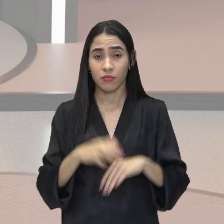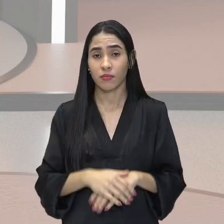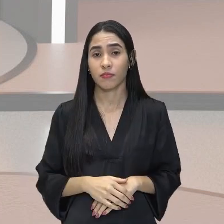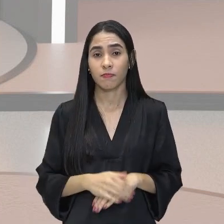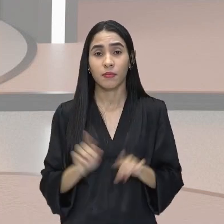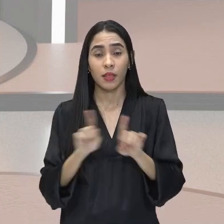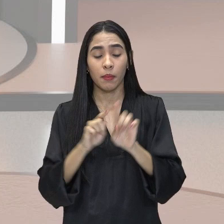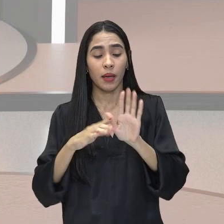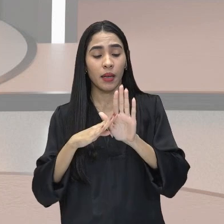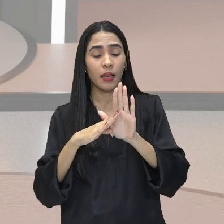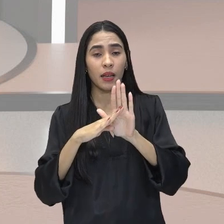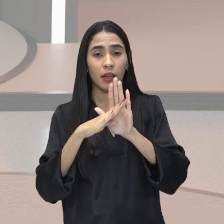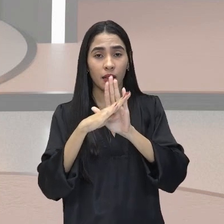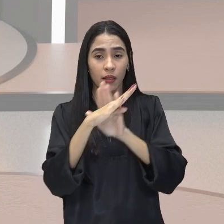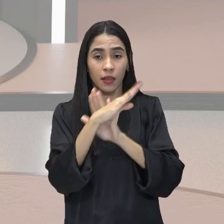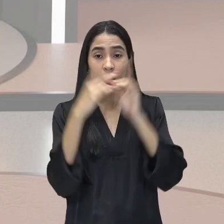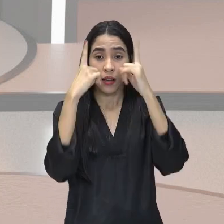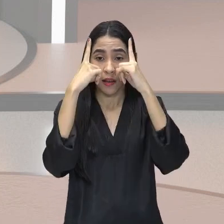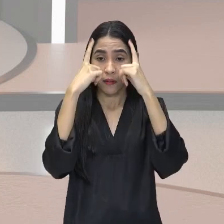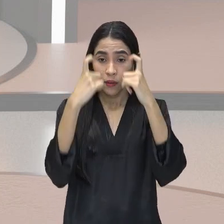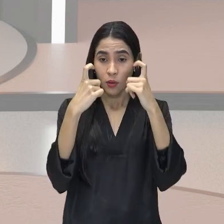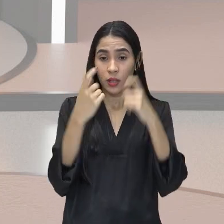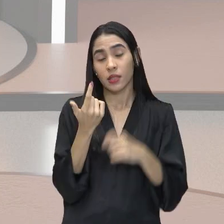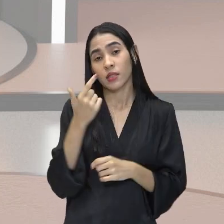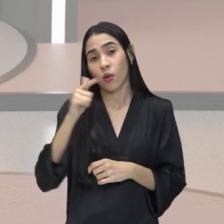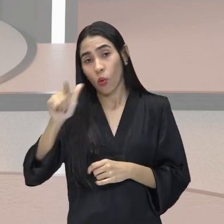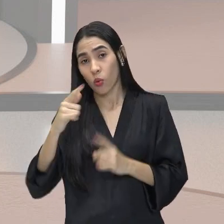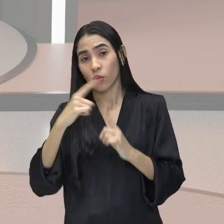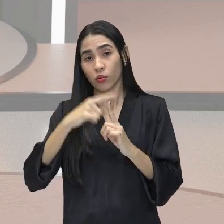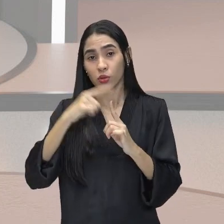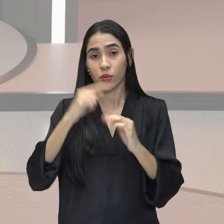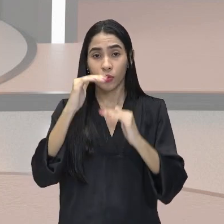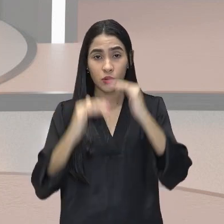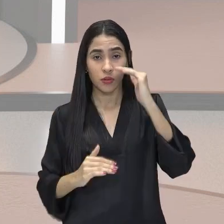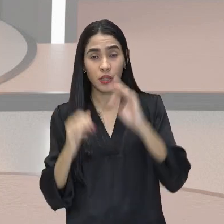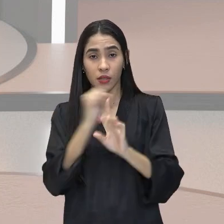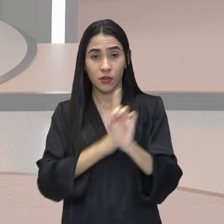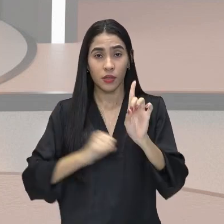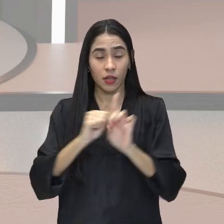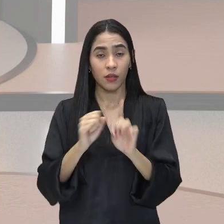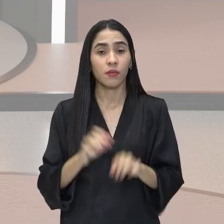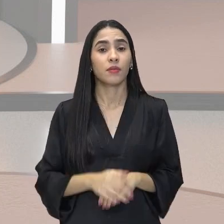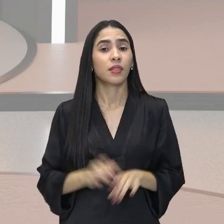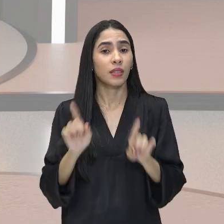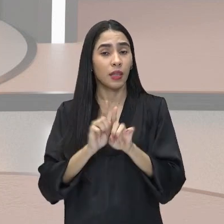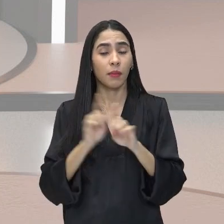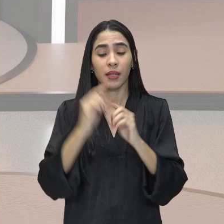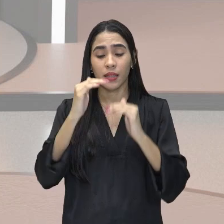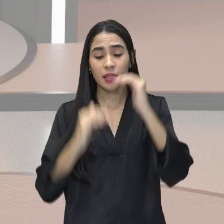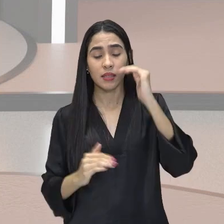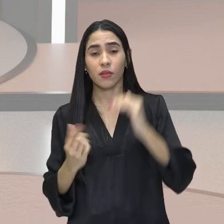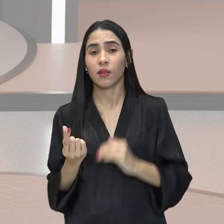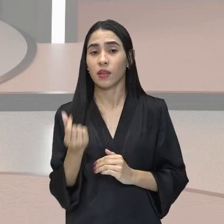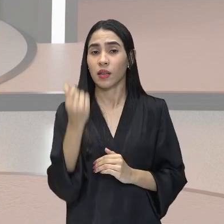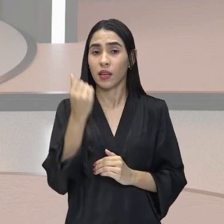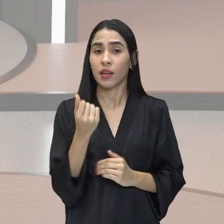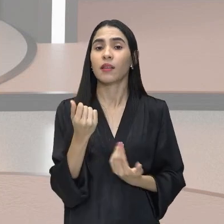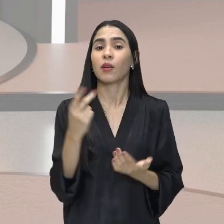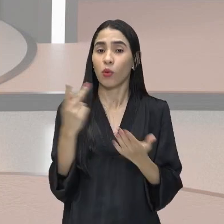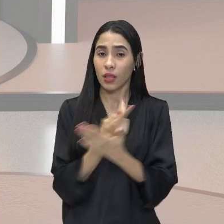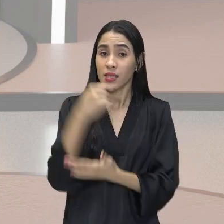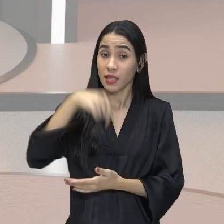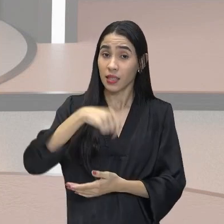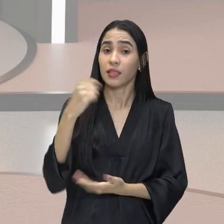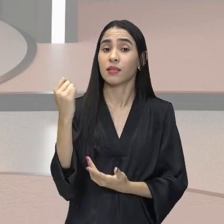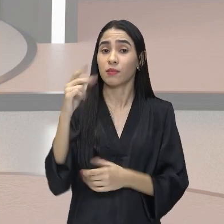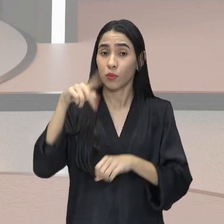da violência, a violência é outra causa, a desigualdade salarial. Tudo isso acontece aqui no nosso país.